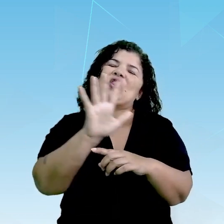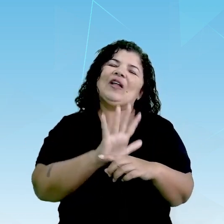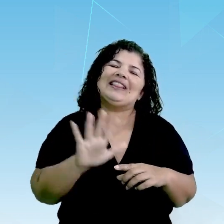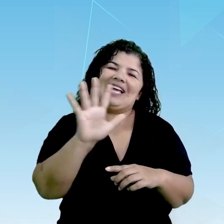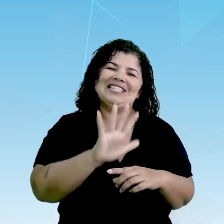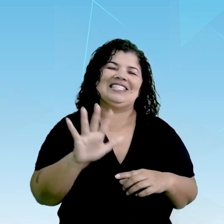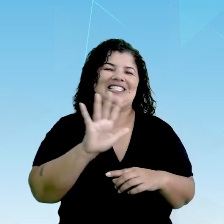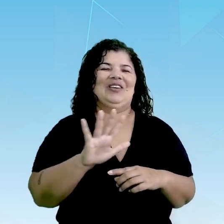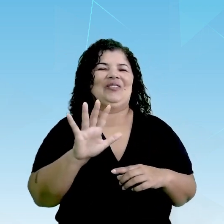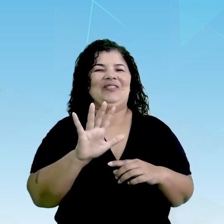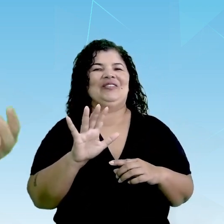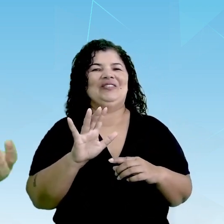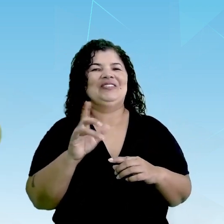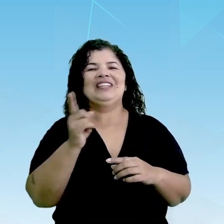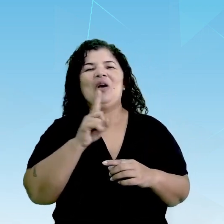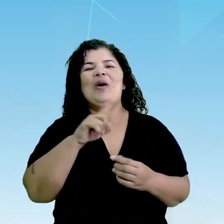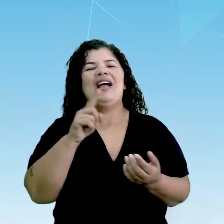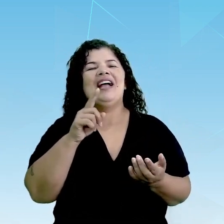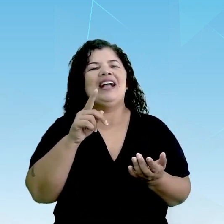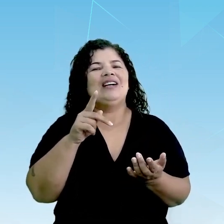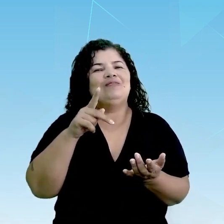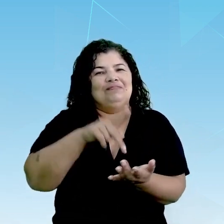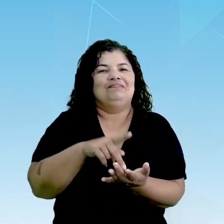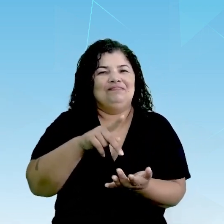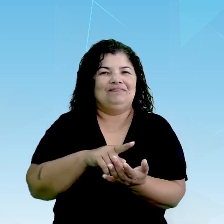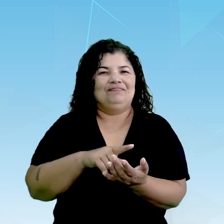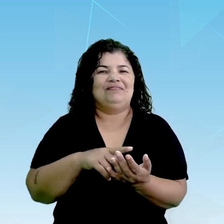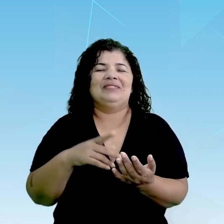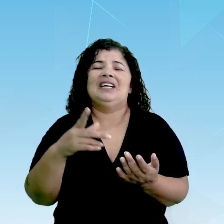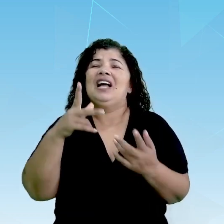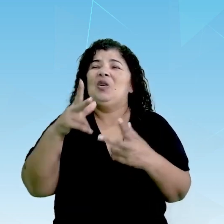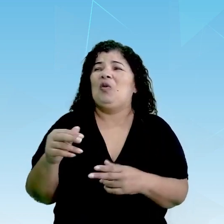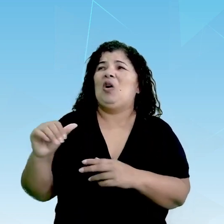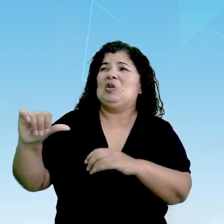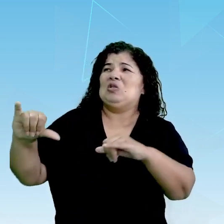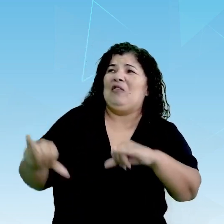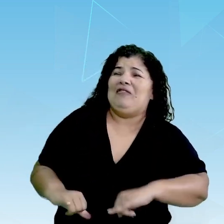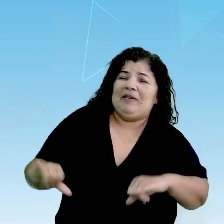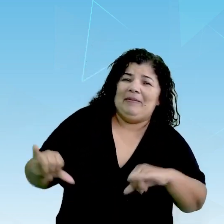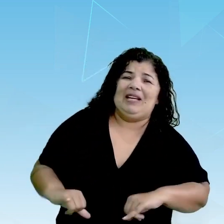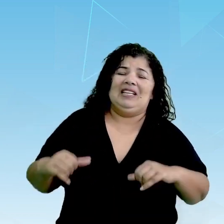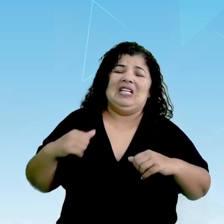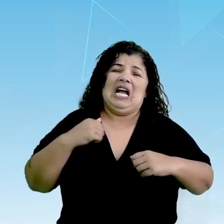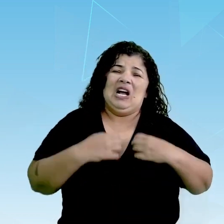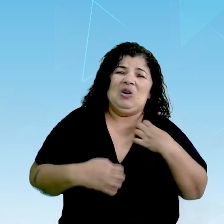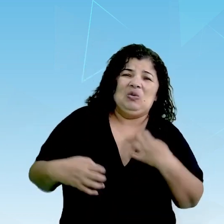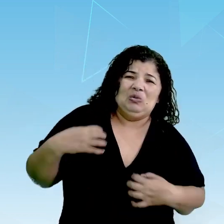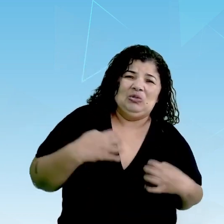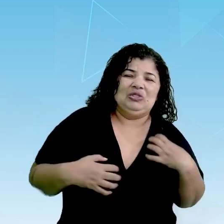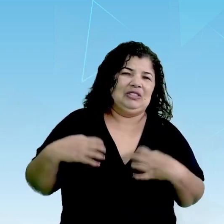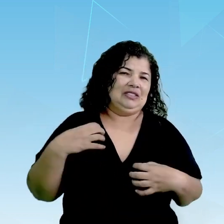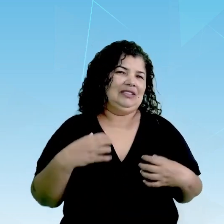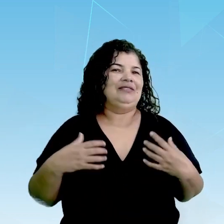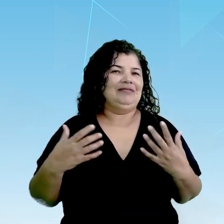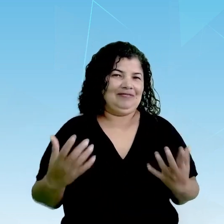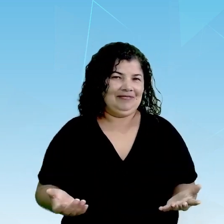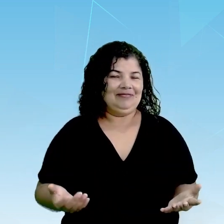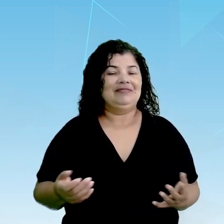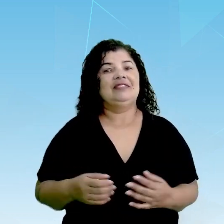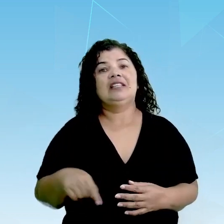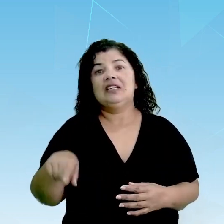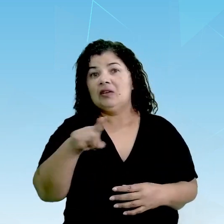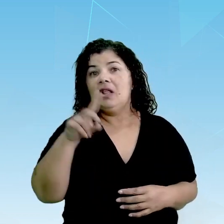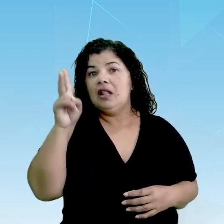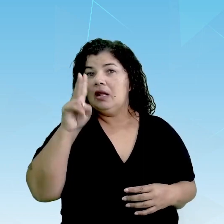Essa cruz, ela pode estar com sentido de sofrimento, angústia, etc. Então lembrem-se de uma